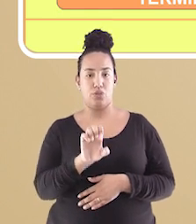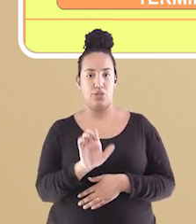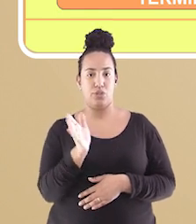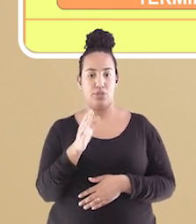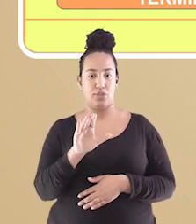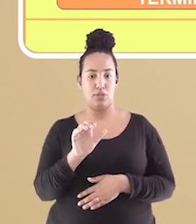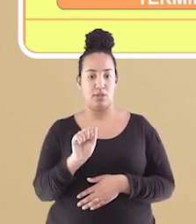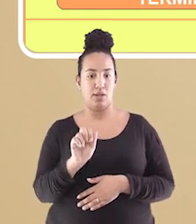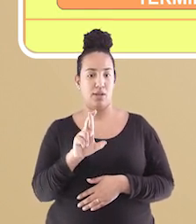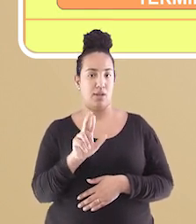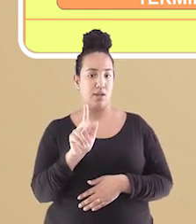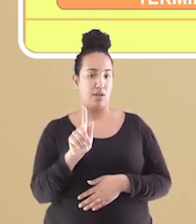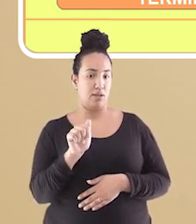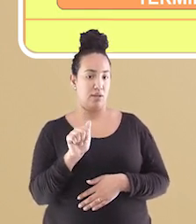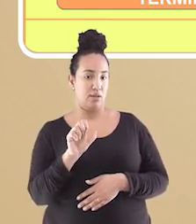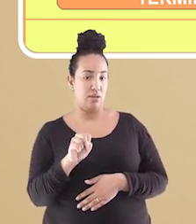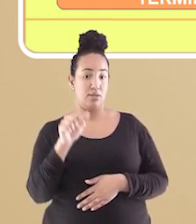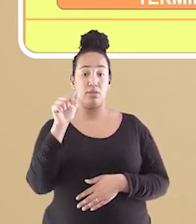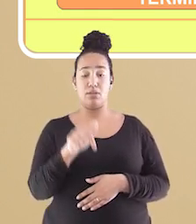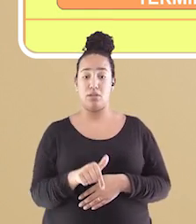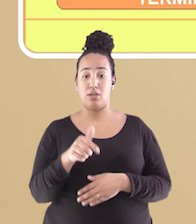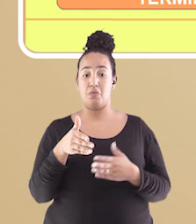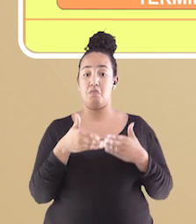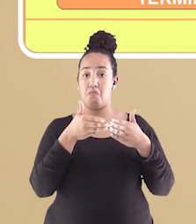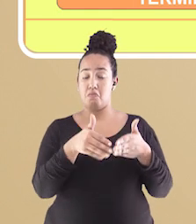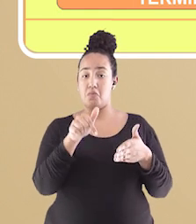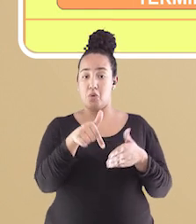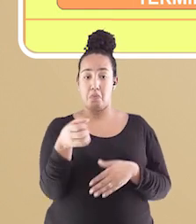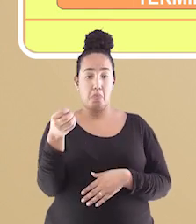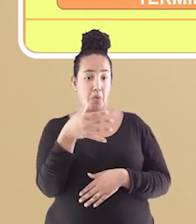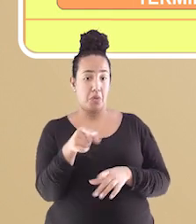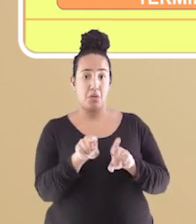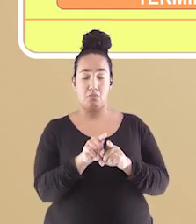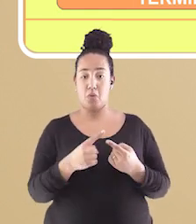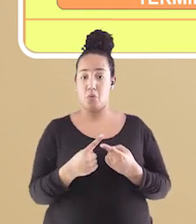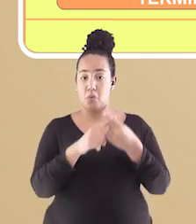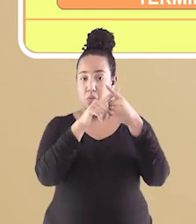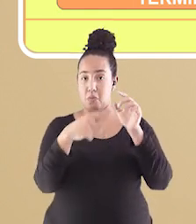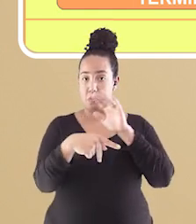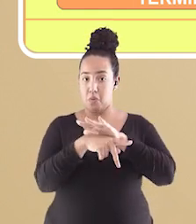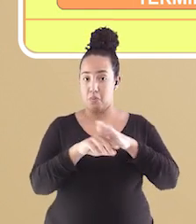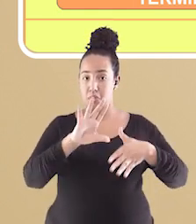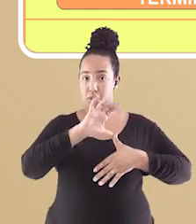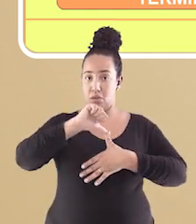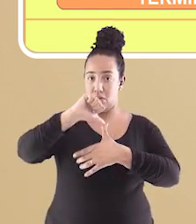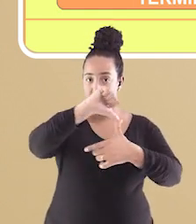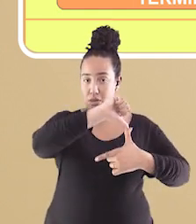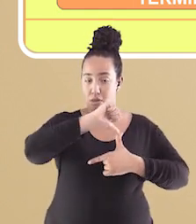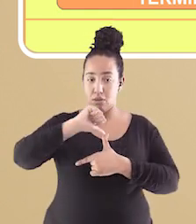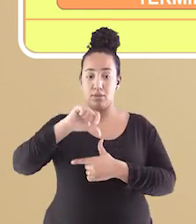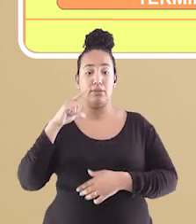complexo portuário é considerado um dos mais modernos e competitivos da América Latina.